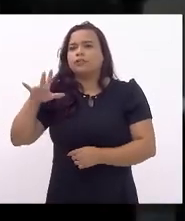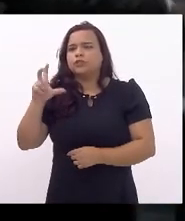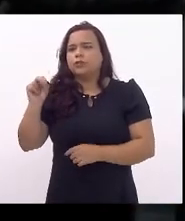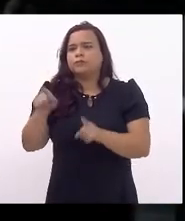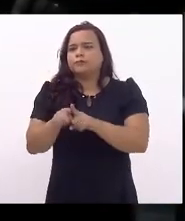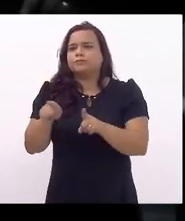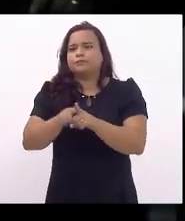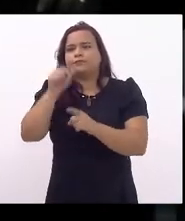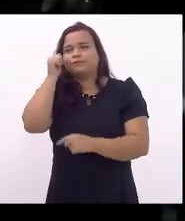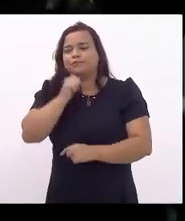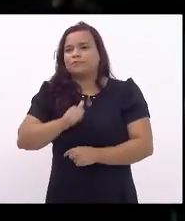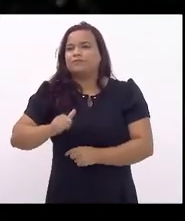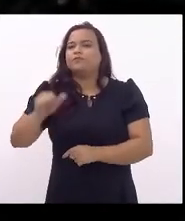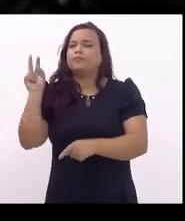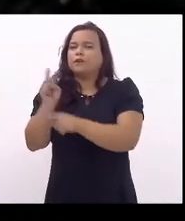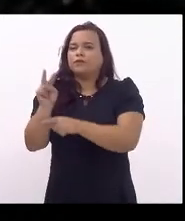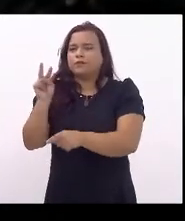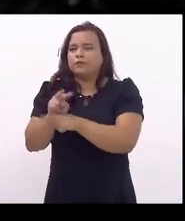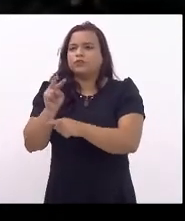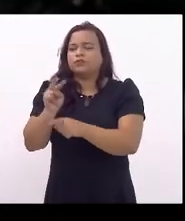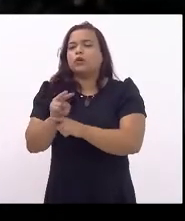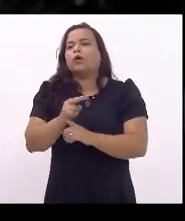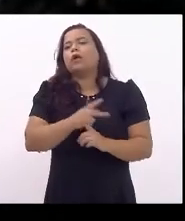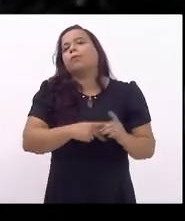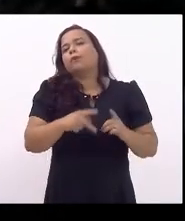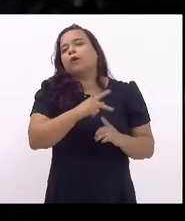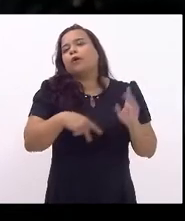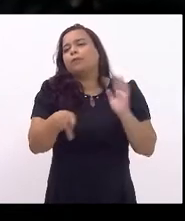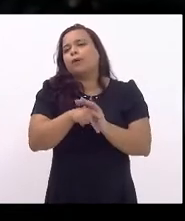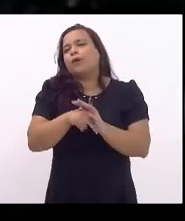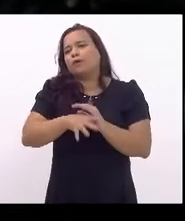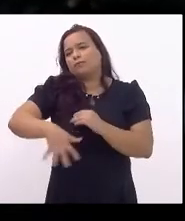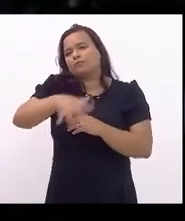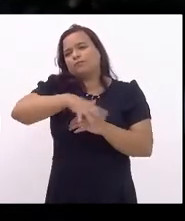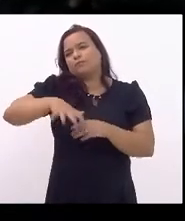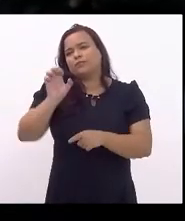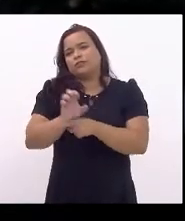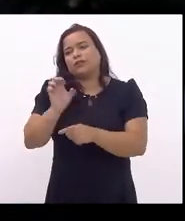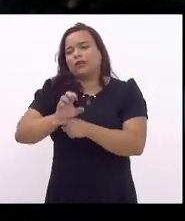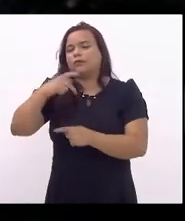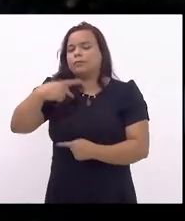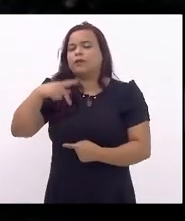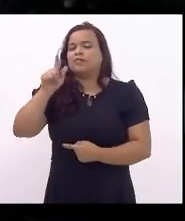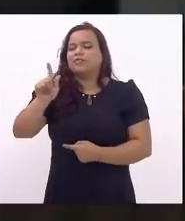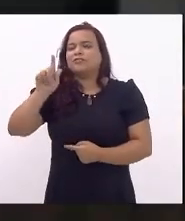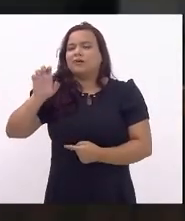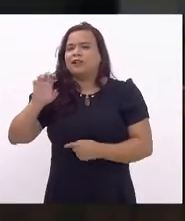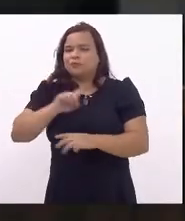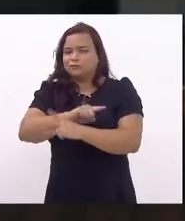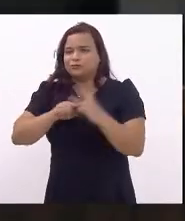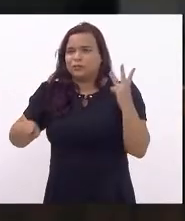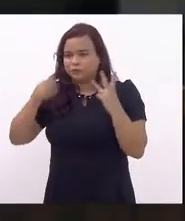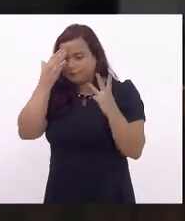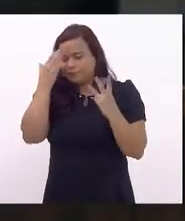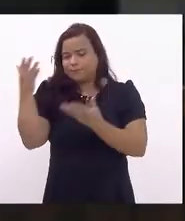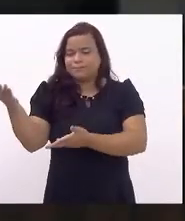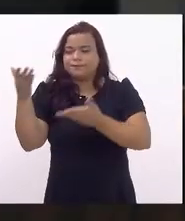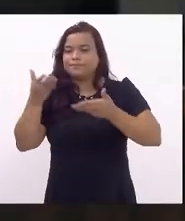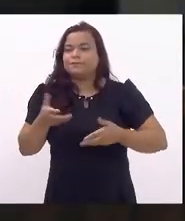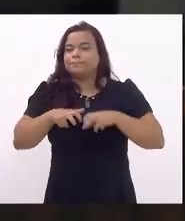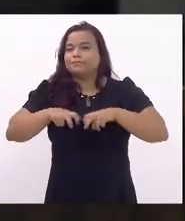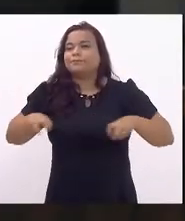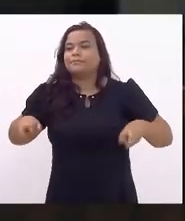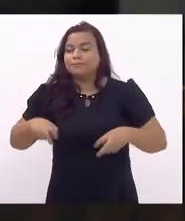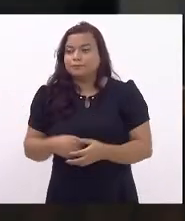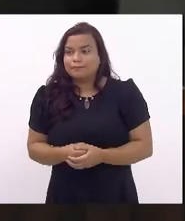Bruno Razan da Procuradoria-Geral do Estado, da PGR. Sejam bem-vindos. Anuncio em regime de